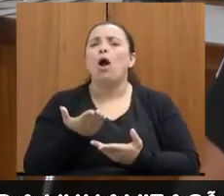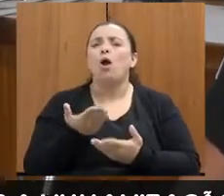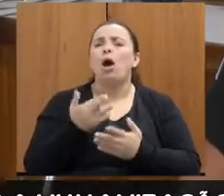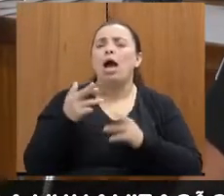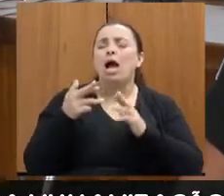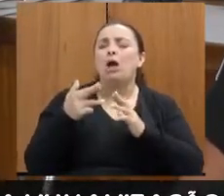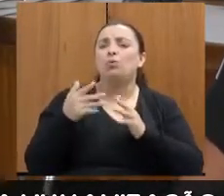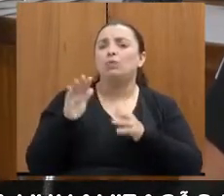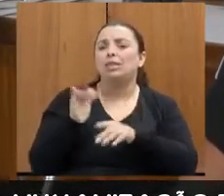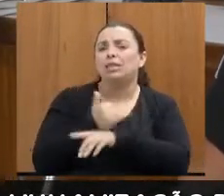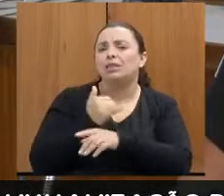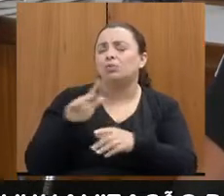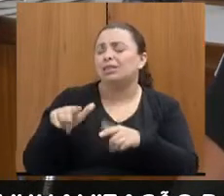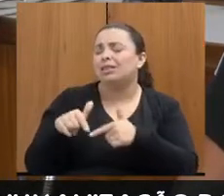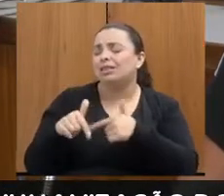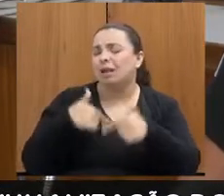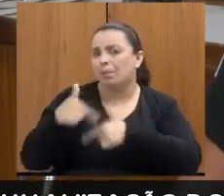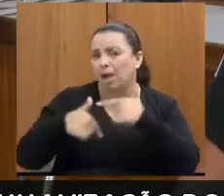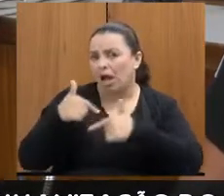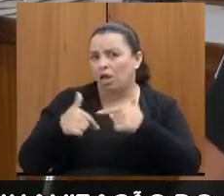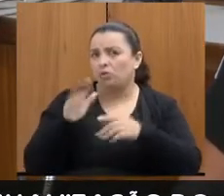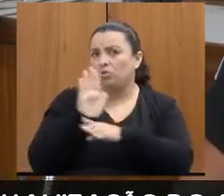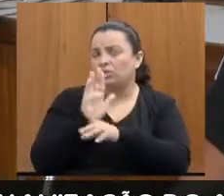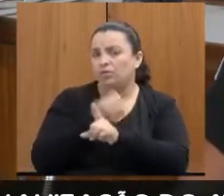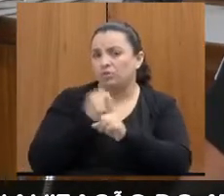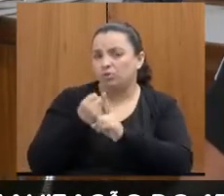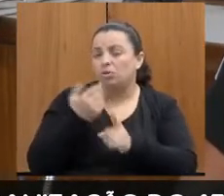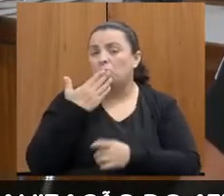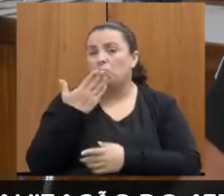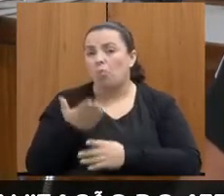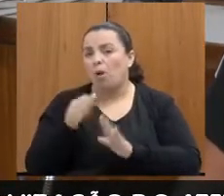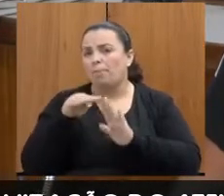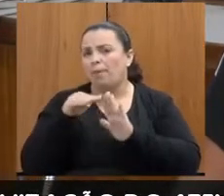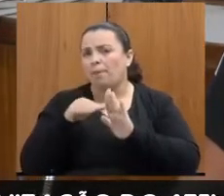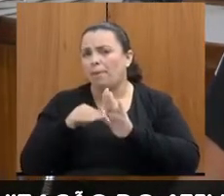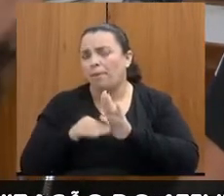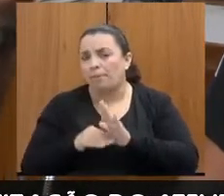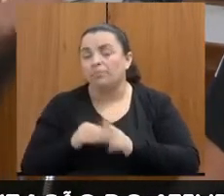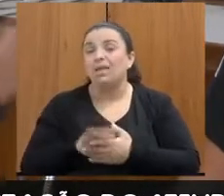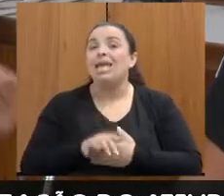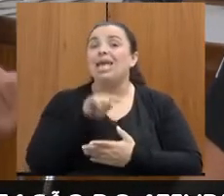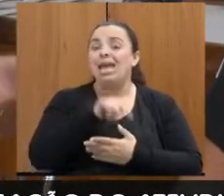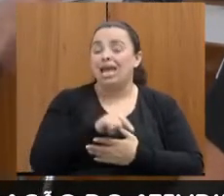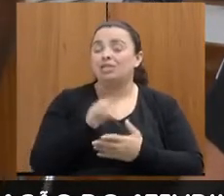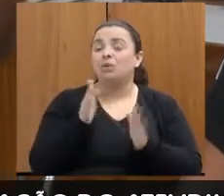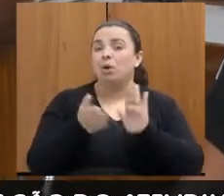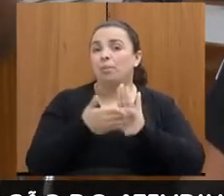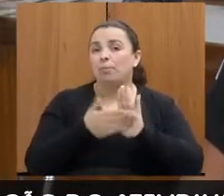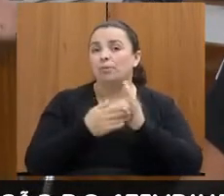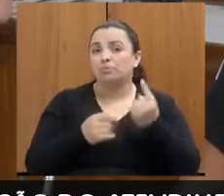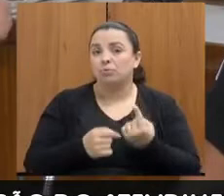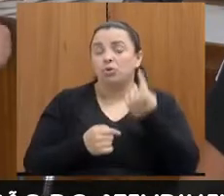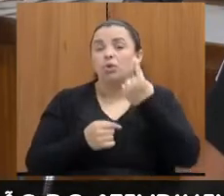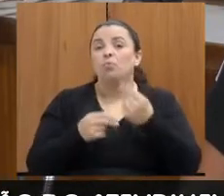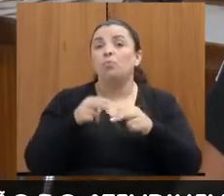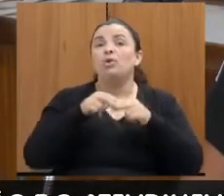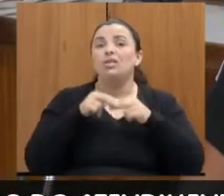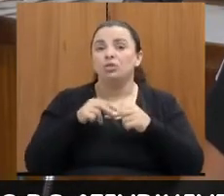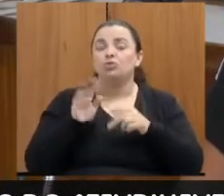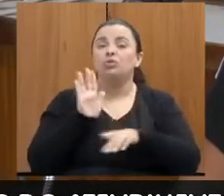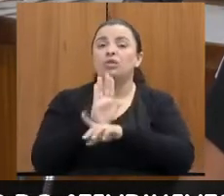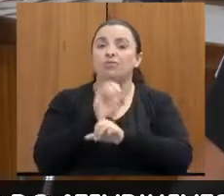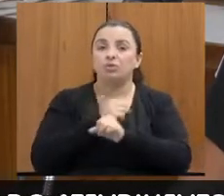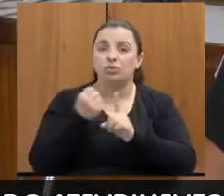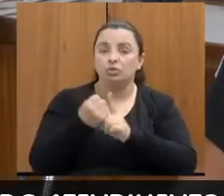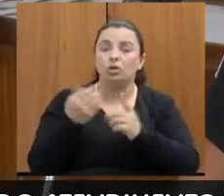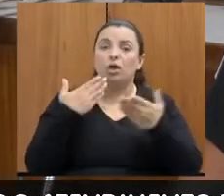e como vai ser. Então, hoje, a gente fala que é uma proposta pioneira, porque o serviço social e a psicologia que chega em 2019, ela é a porta